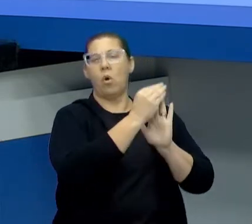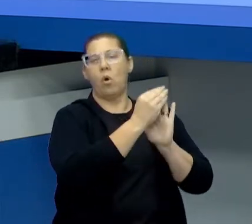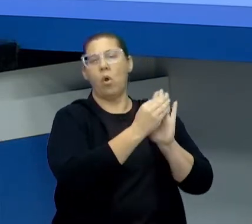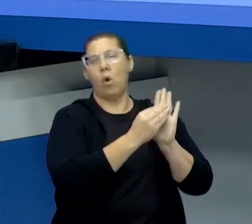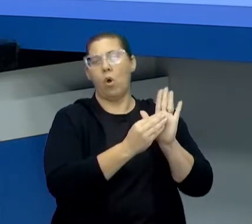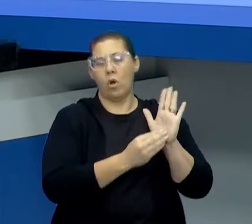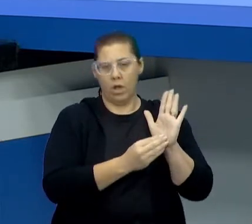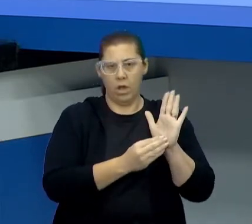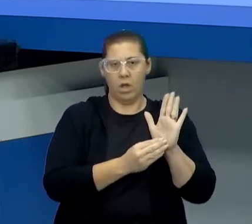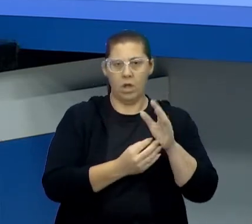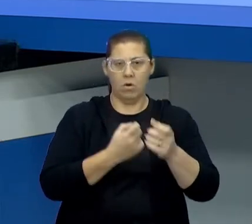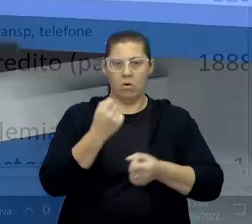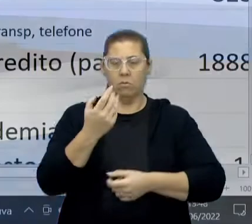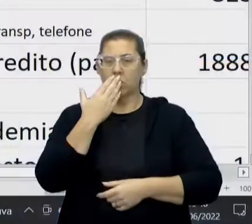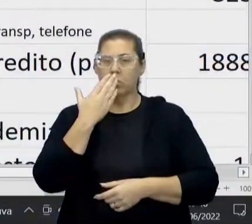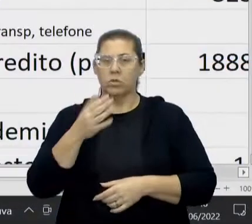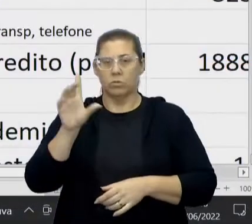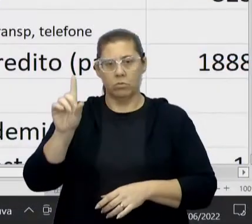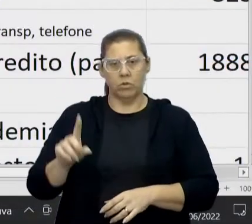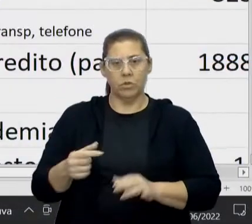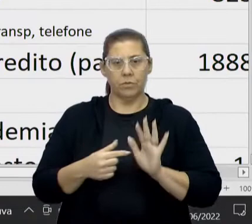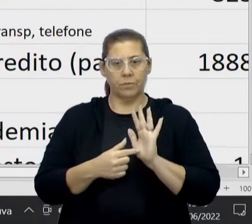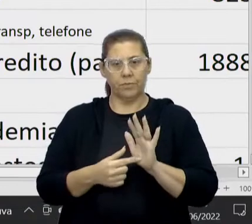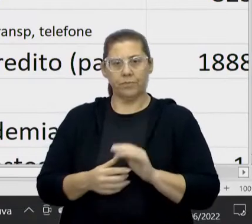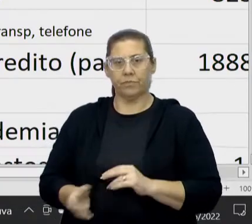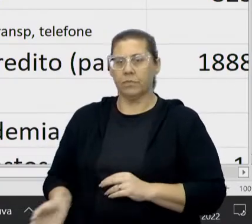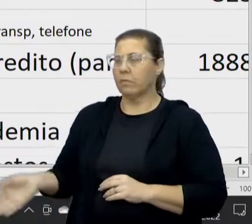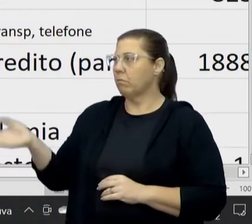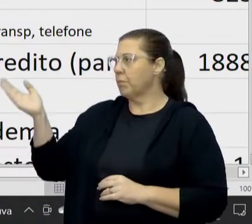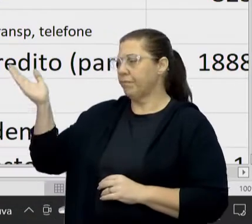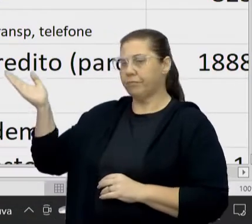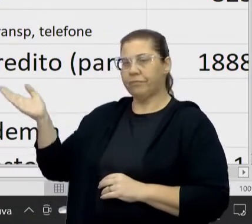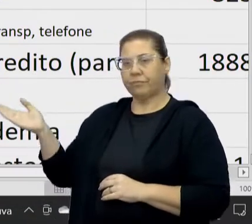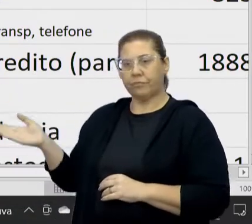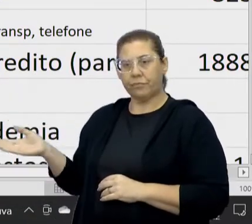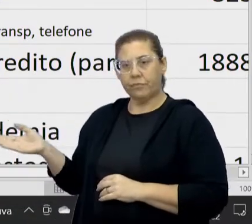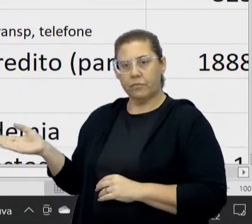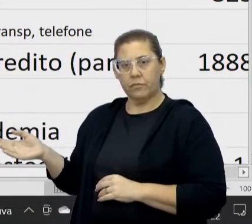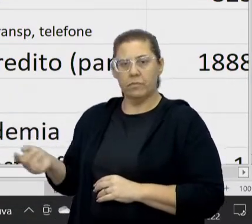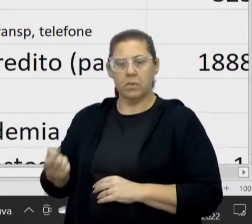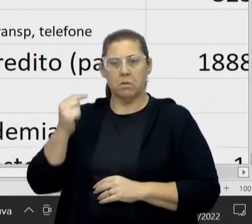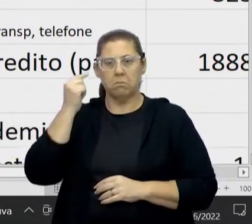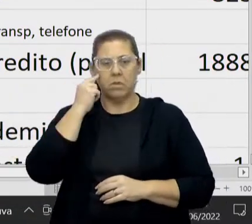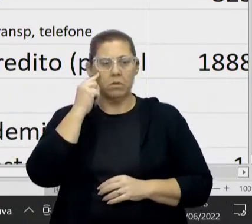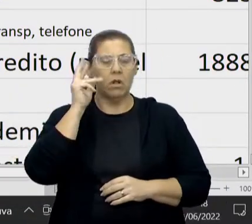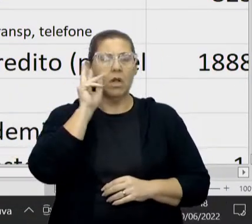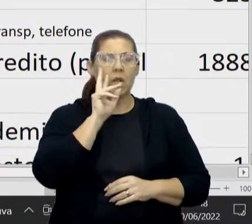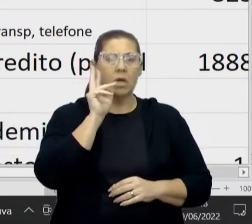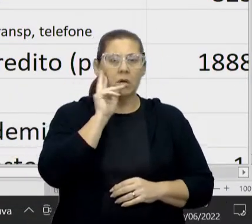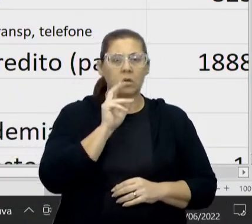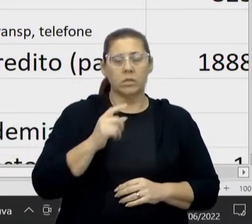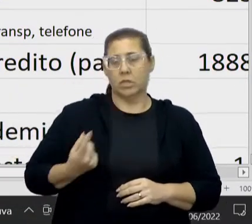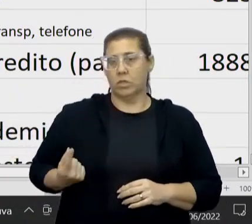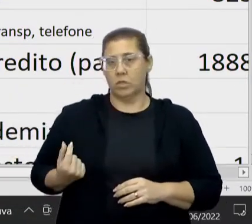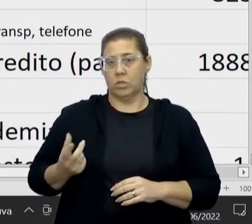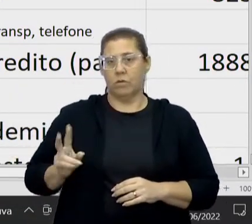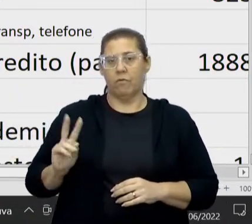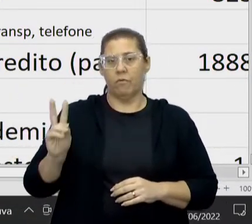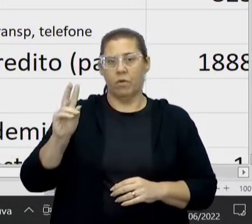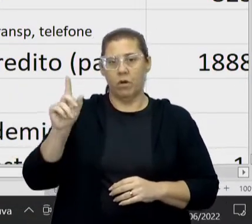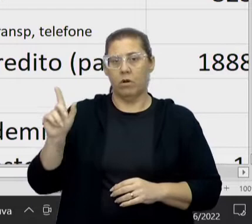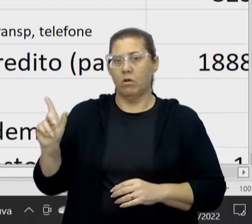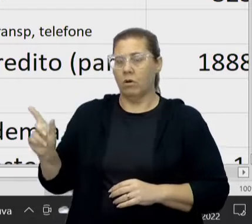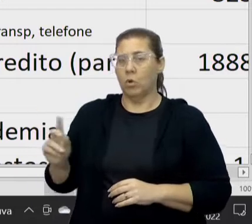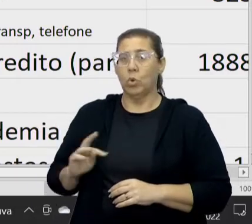alguns investimentos. Vou pedir para o meu diretor espelhar para vocês aí o que a gente já pensou. Lembrando que esses valores, eles estão